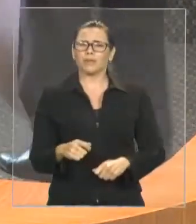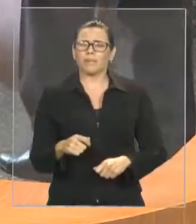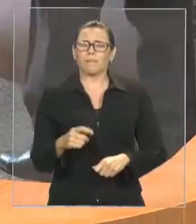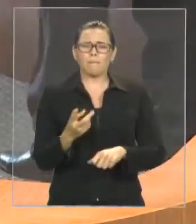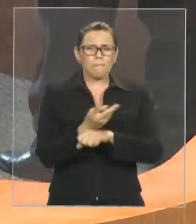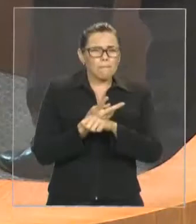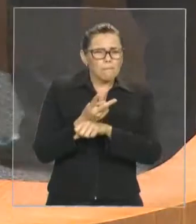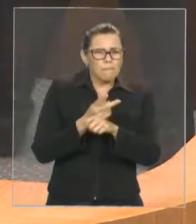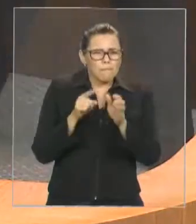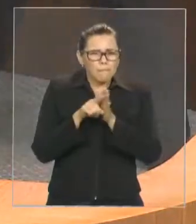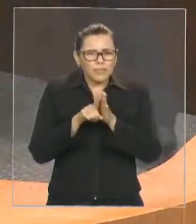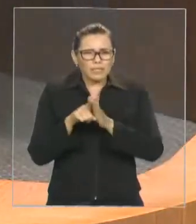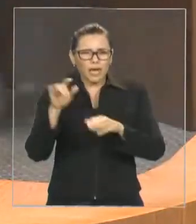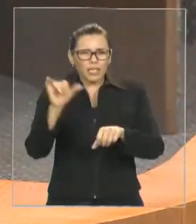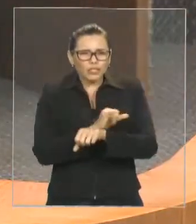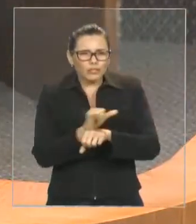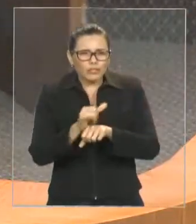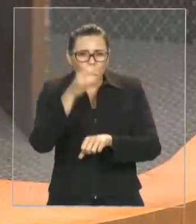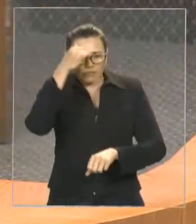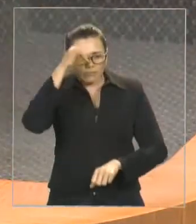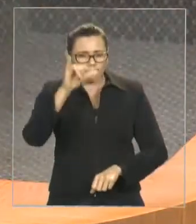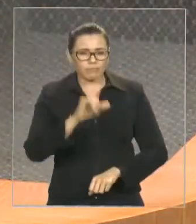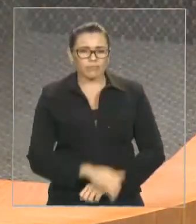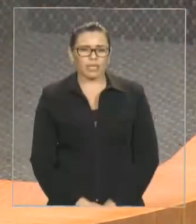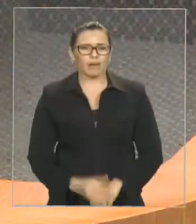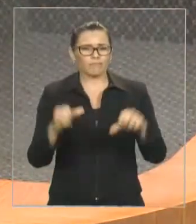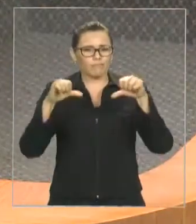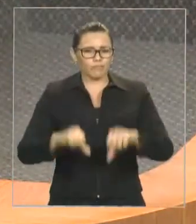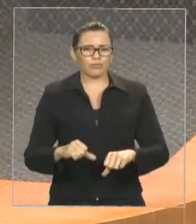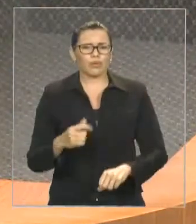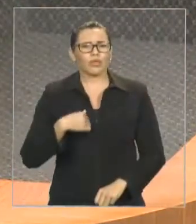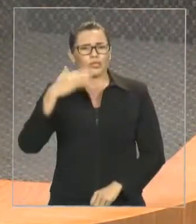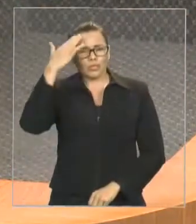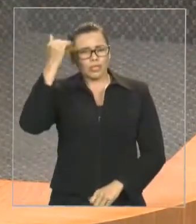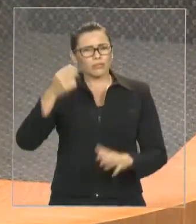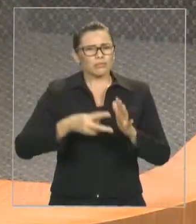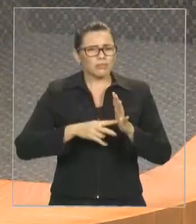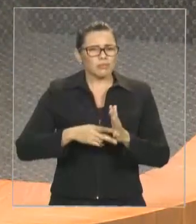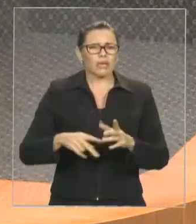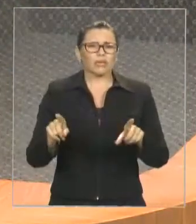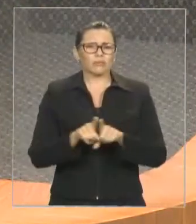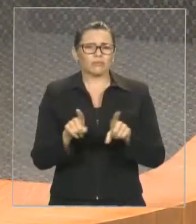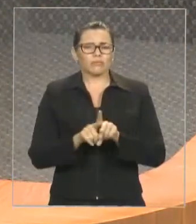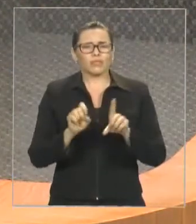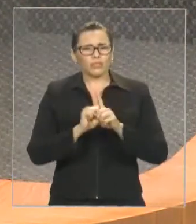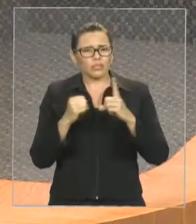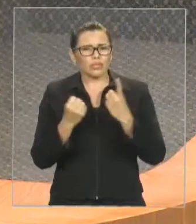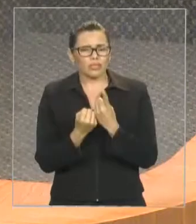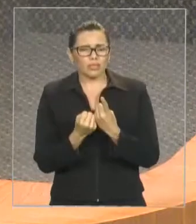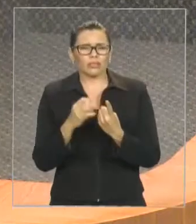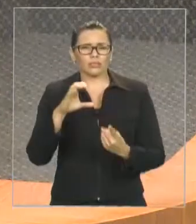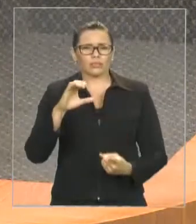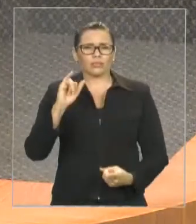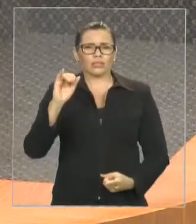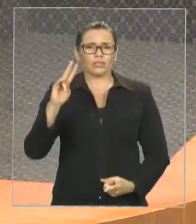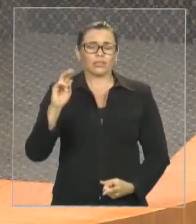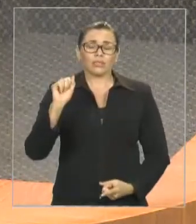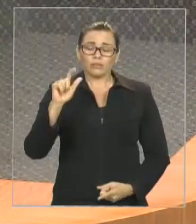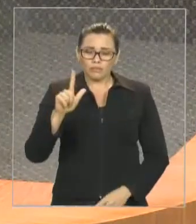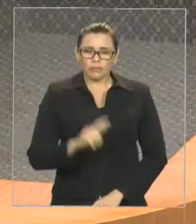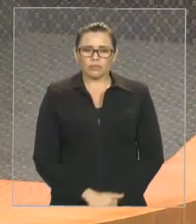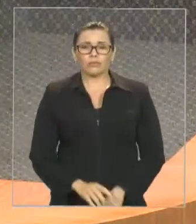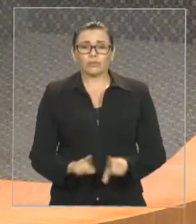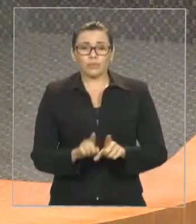do Legislativo Estadual, com a participação da sociedade civil, com a participação do governo do Estado, do governo municipal de